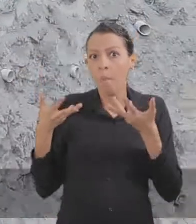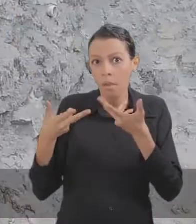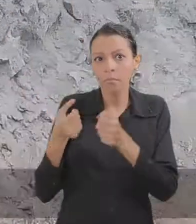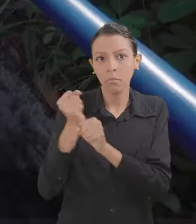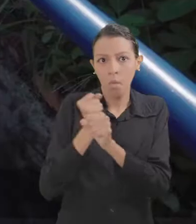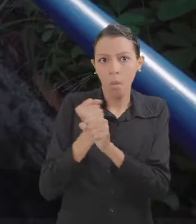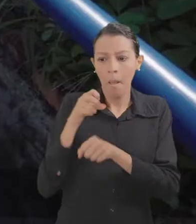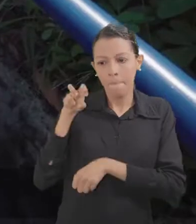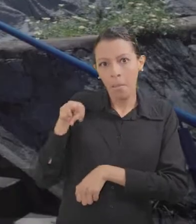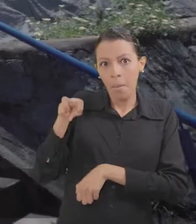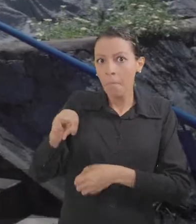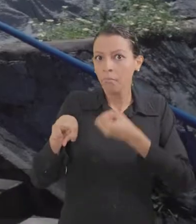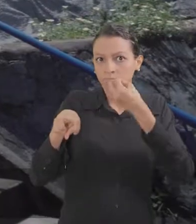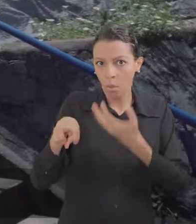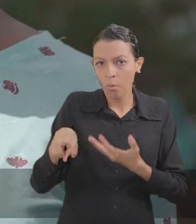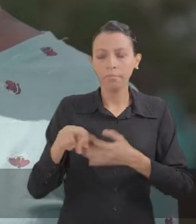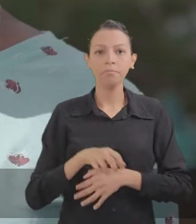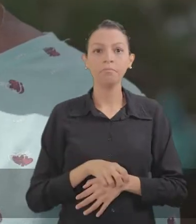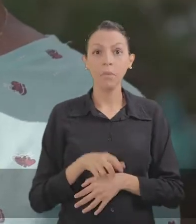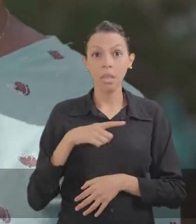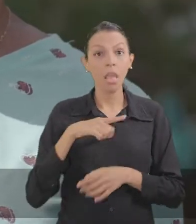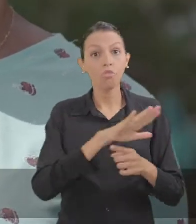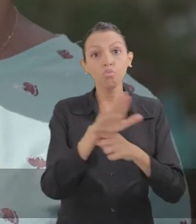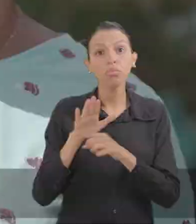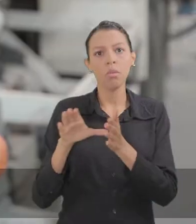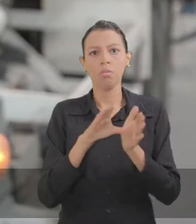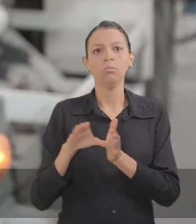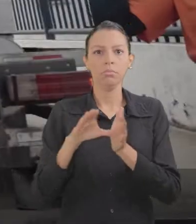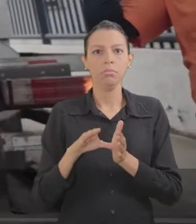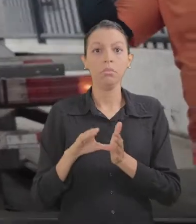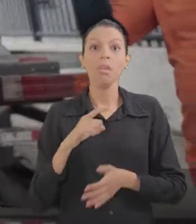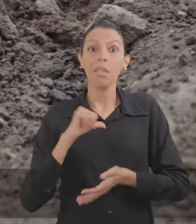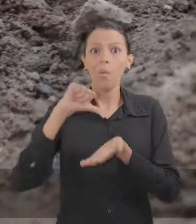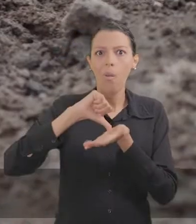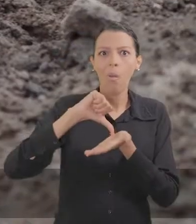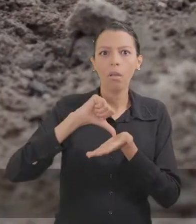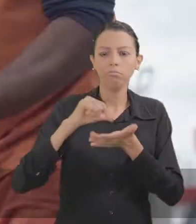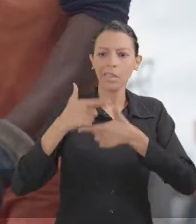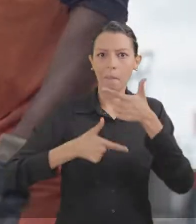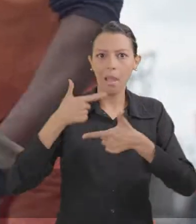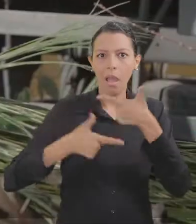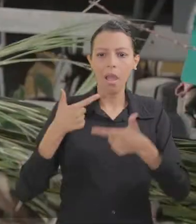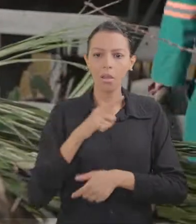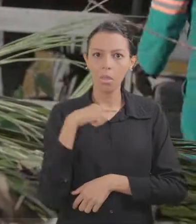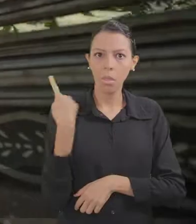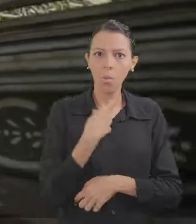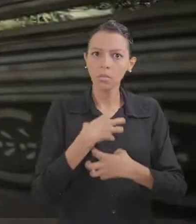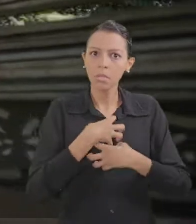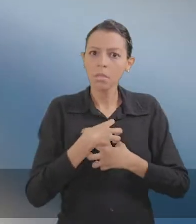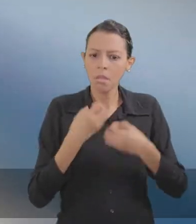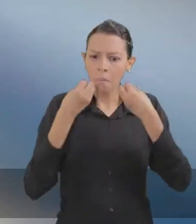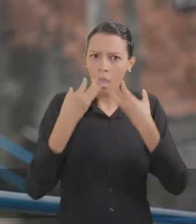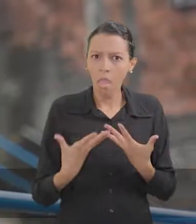obra, uma escadarinha muito boa e tem ajudado a comunidade. Tem um órgão que trabalha para que a gente se